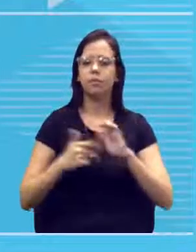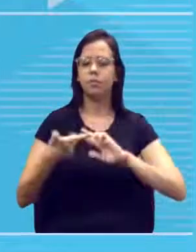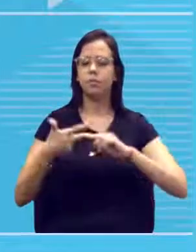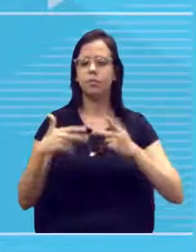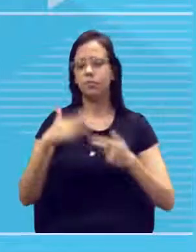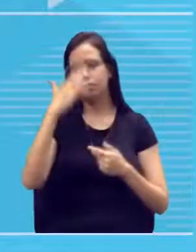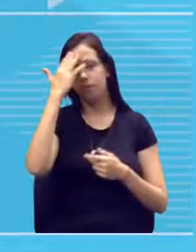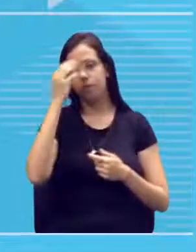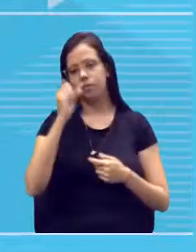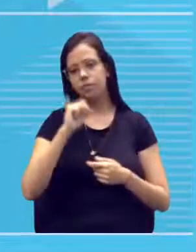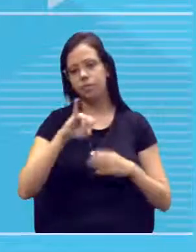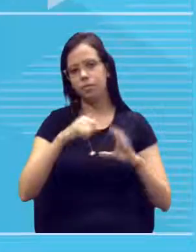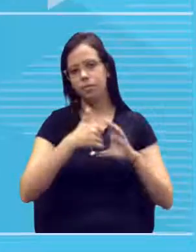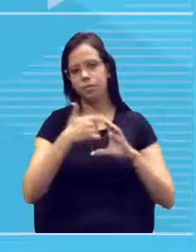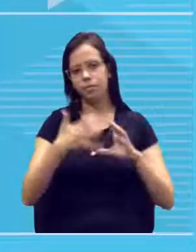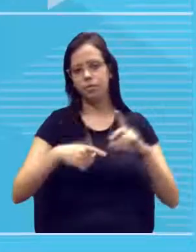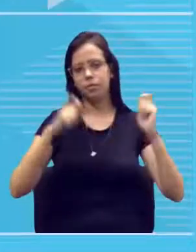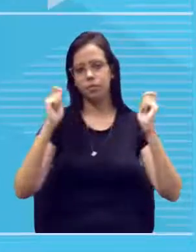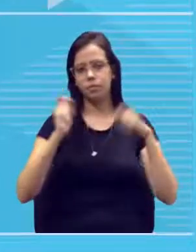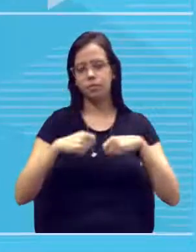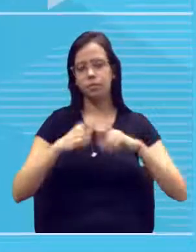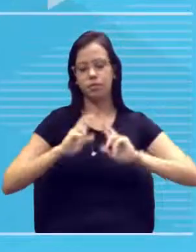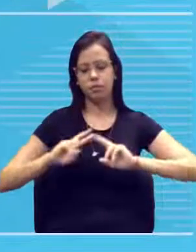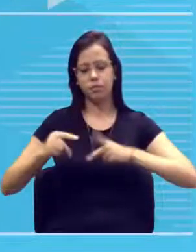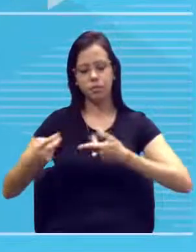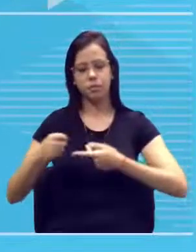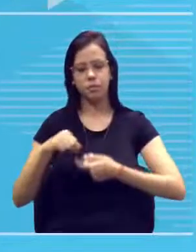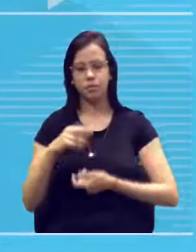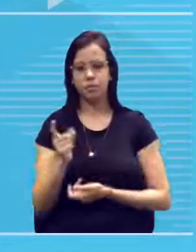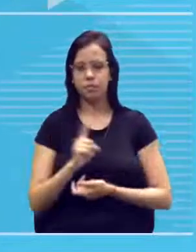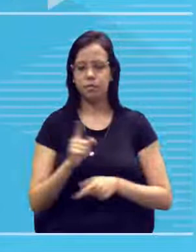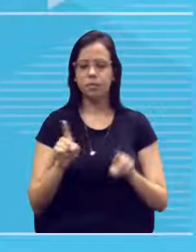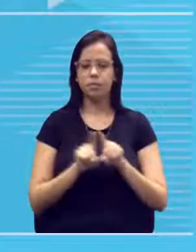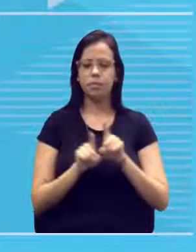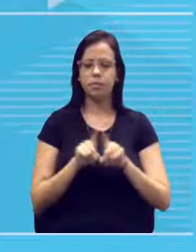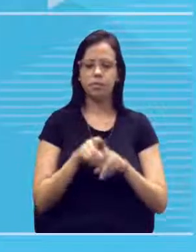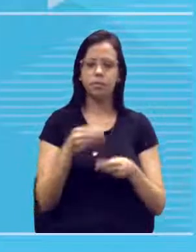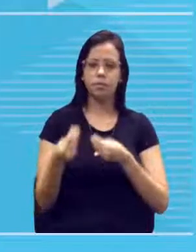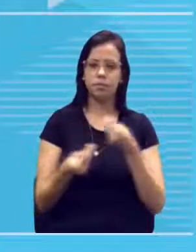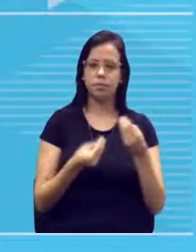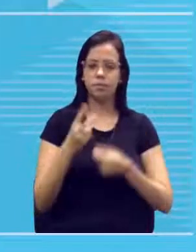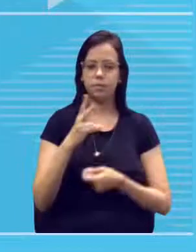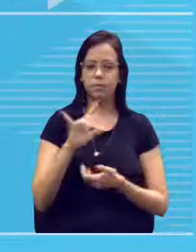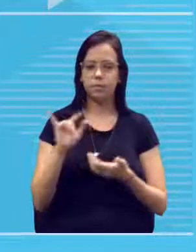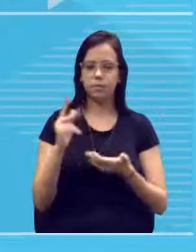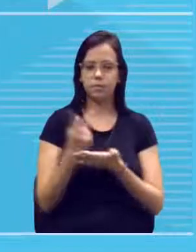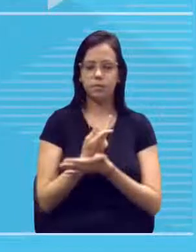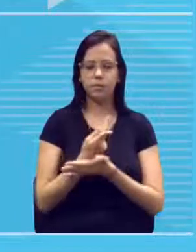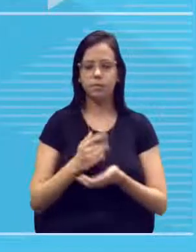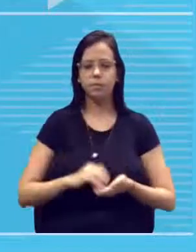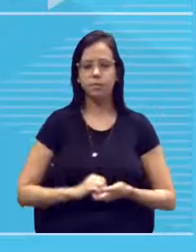característica pode ou não ser herdada e de que modo ela ser herdada. consequentemente,